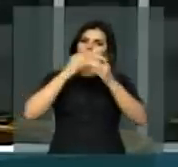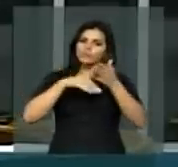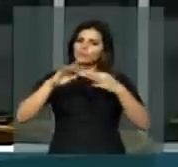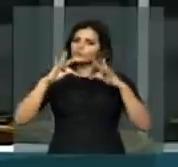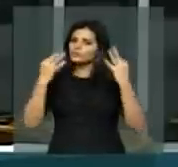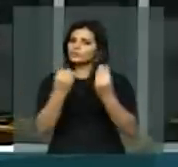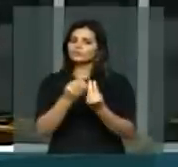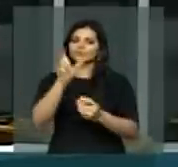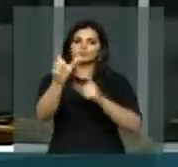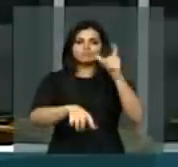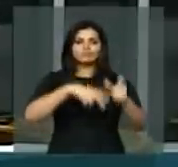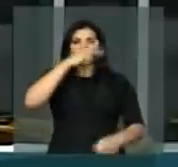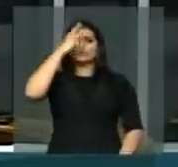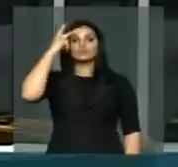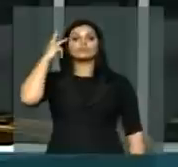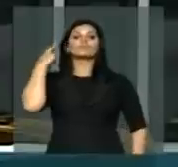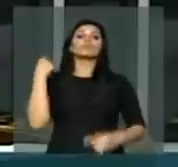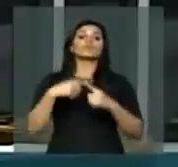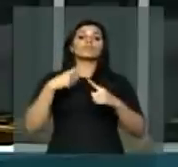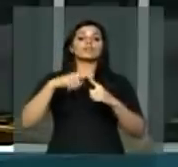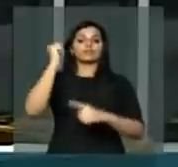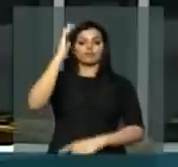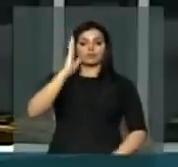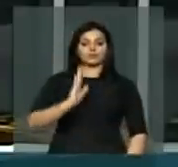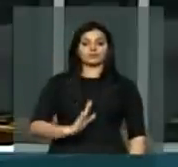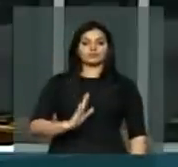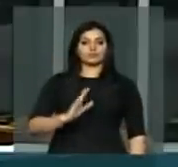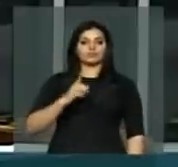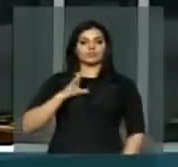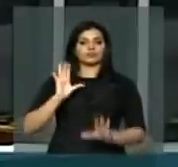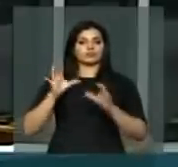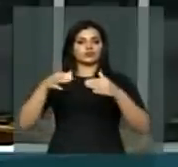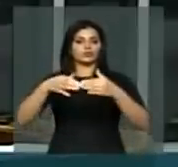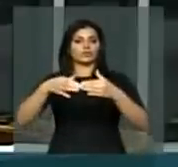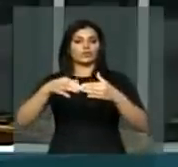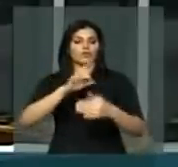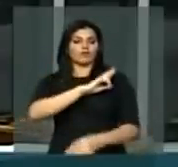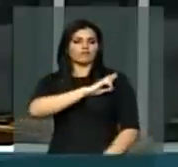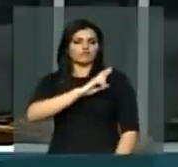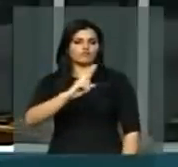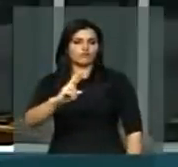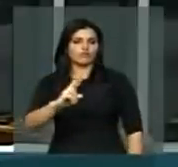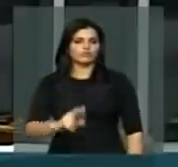daqueles que neste país, não somente os setores religiosos,